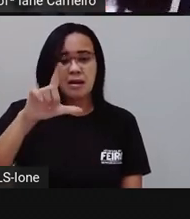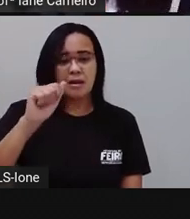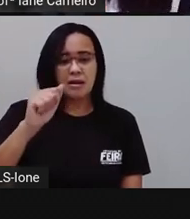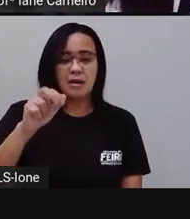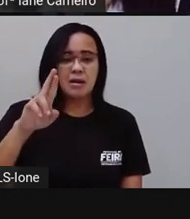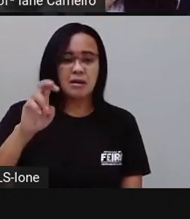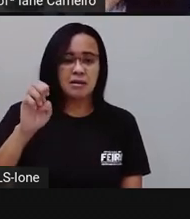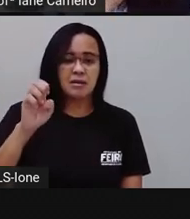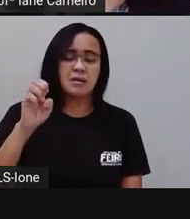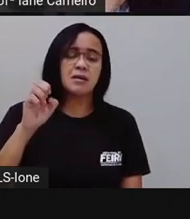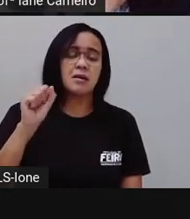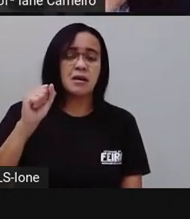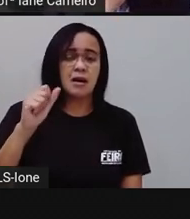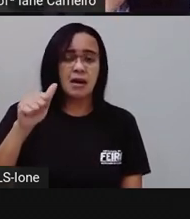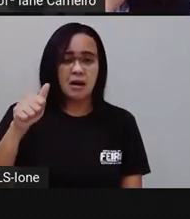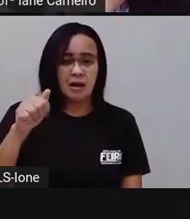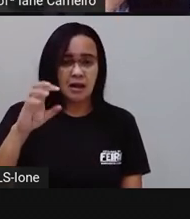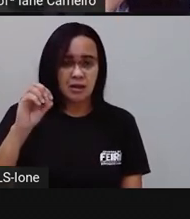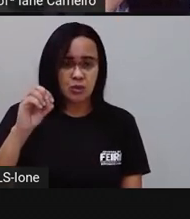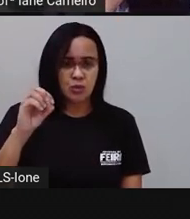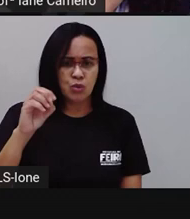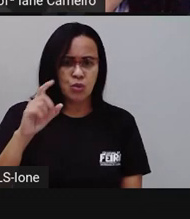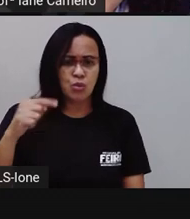clareado, né? E está rimando,